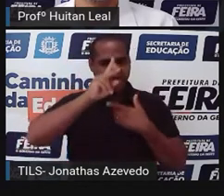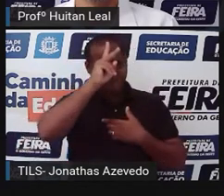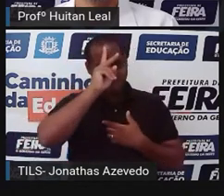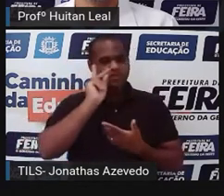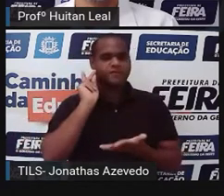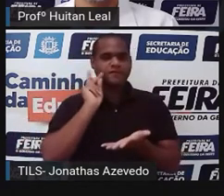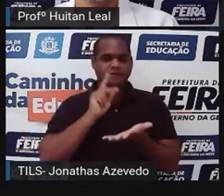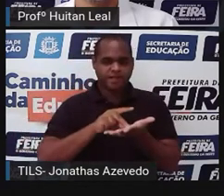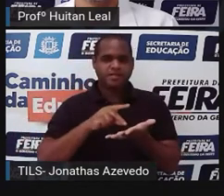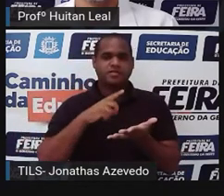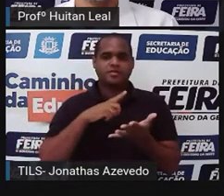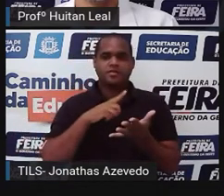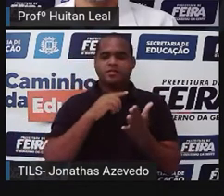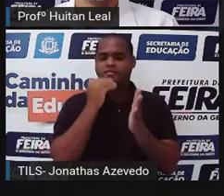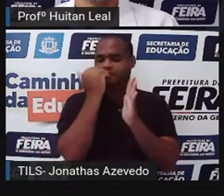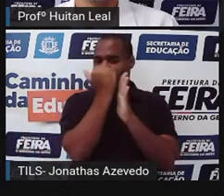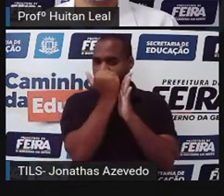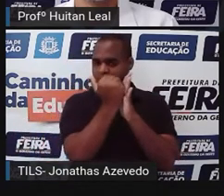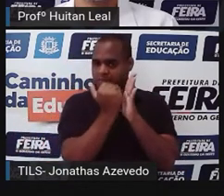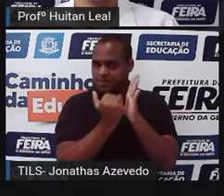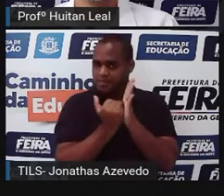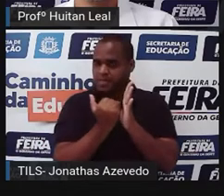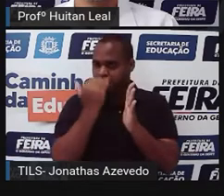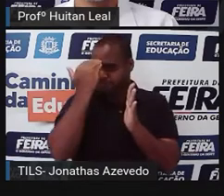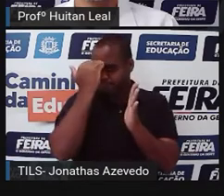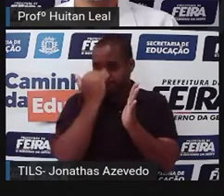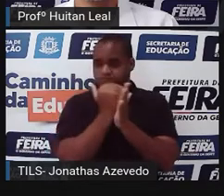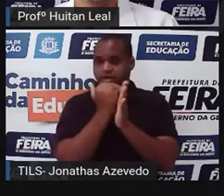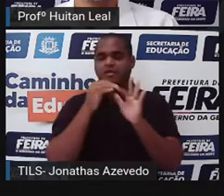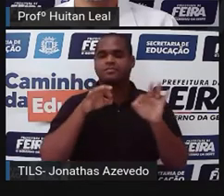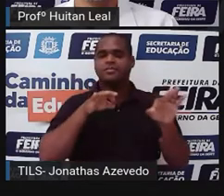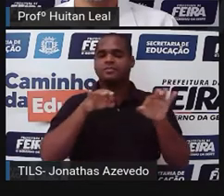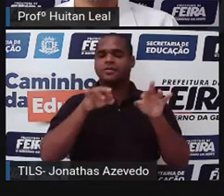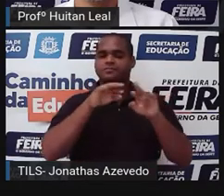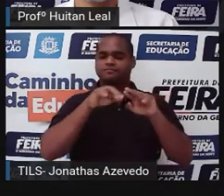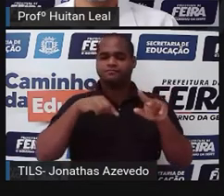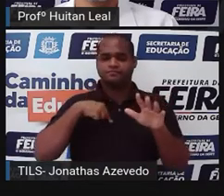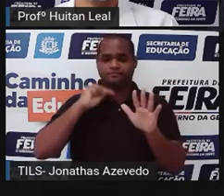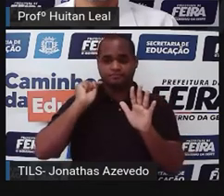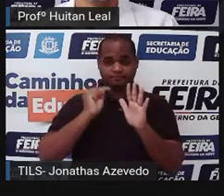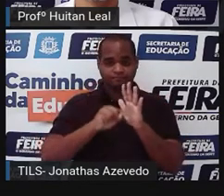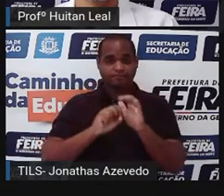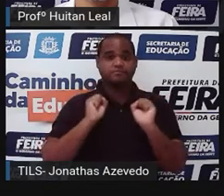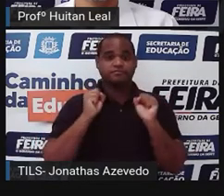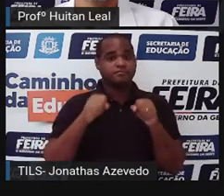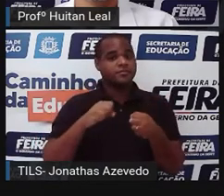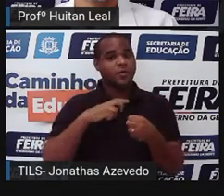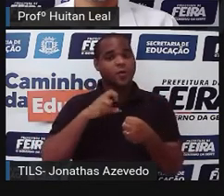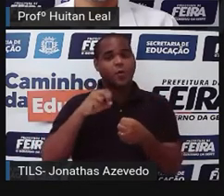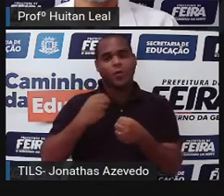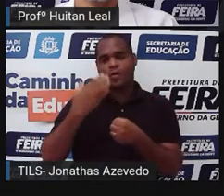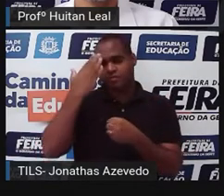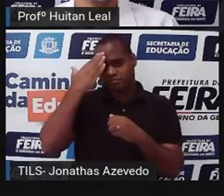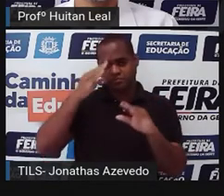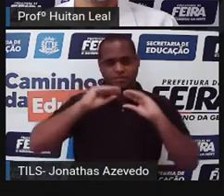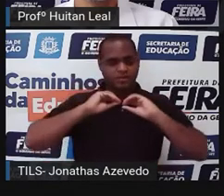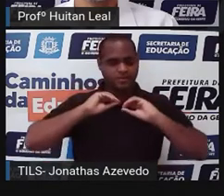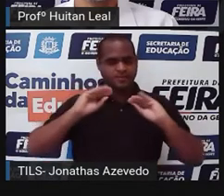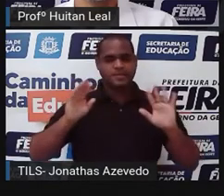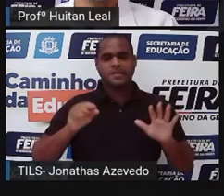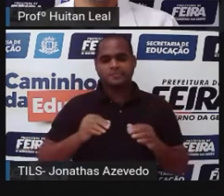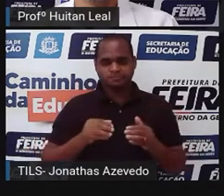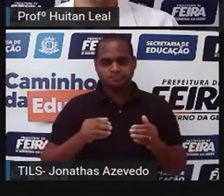verídicos na ordem que aconteciam, sem pretender se aprofundar neles ou interpretá-los.